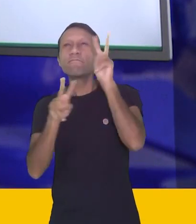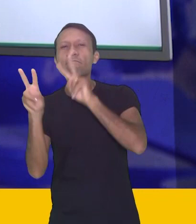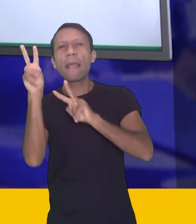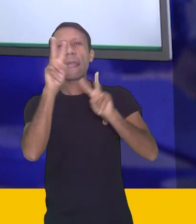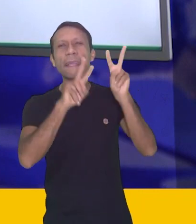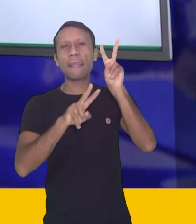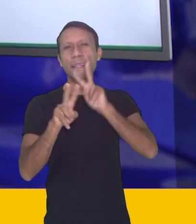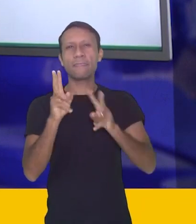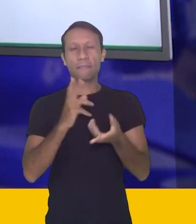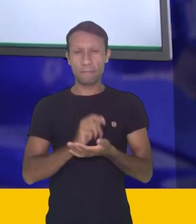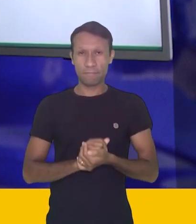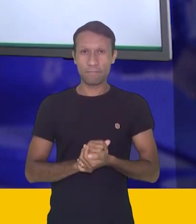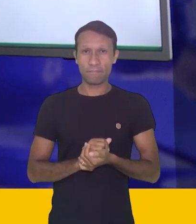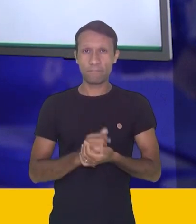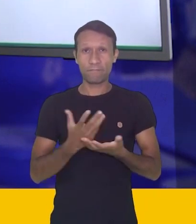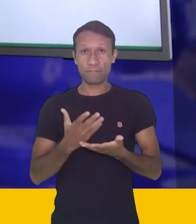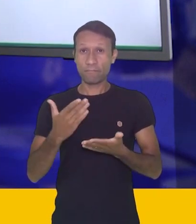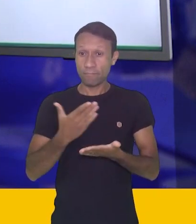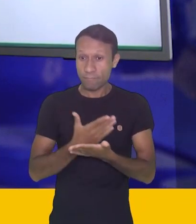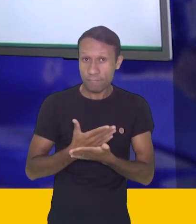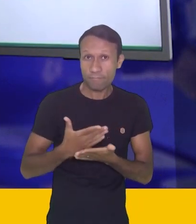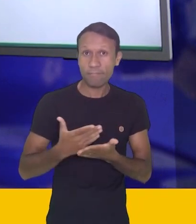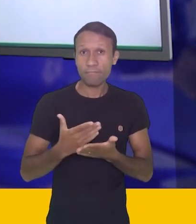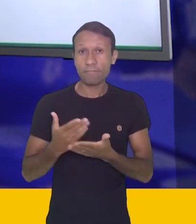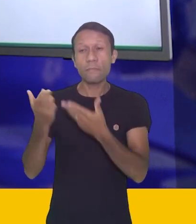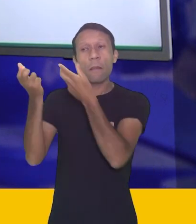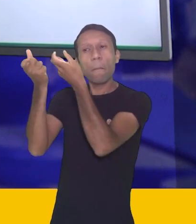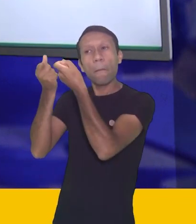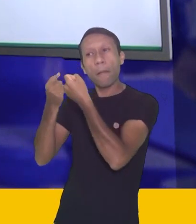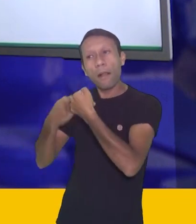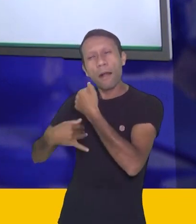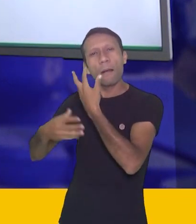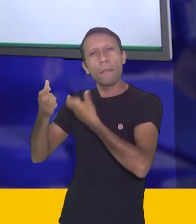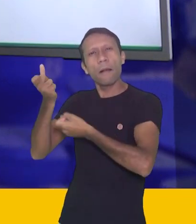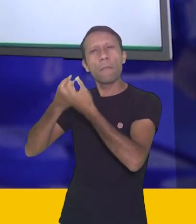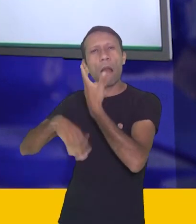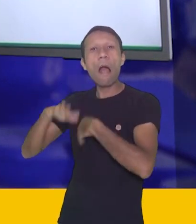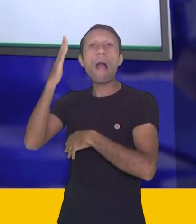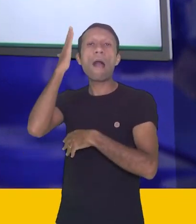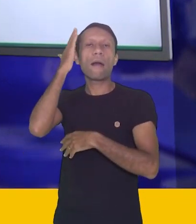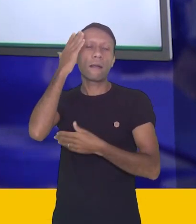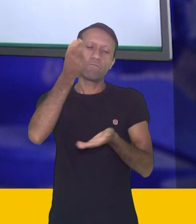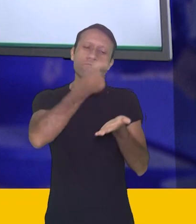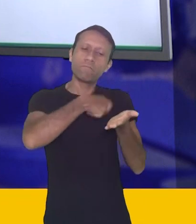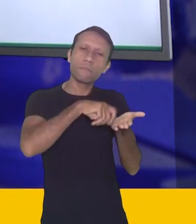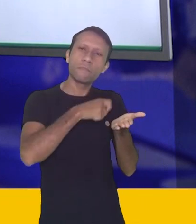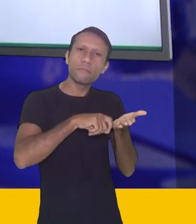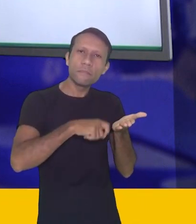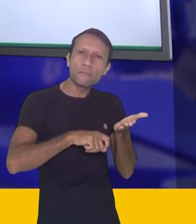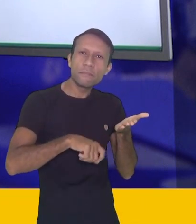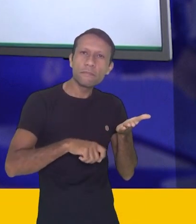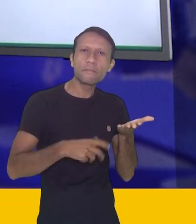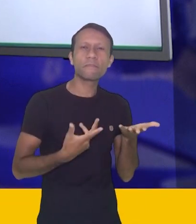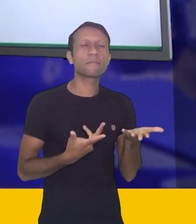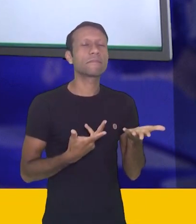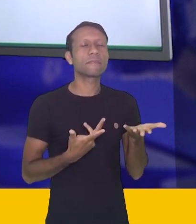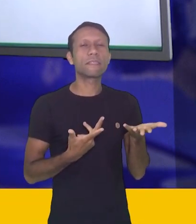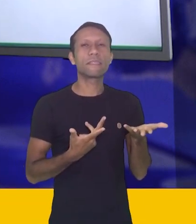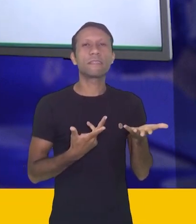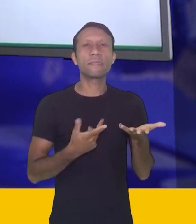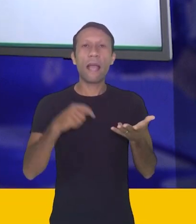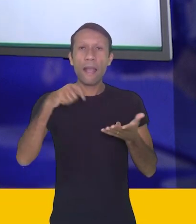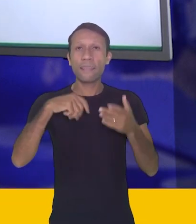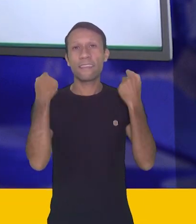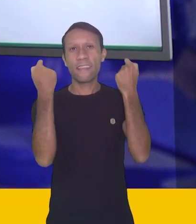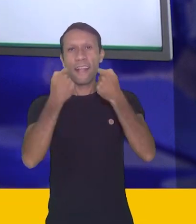aqui em Caruaru. A partir desse relato, escreve lá no teu caderno o que é que ele já viu de